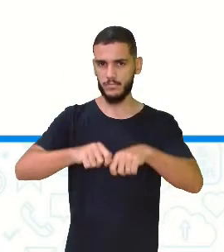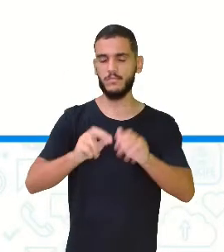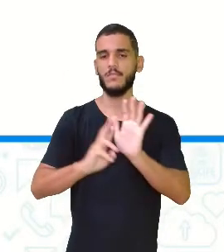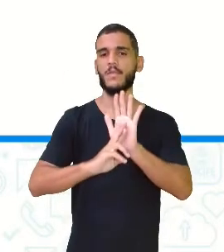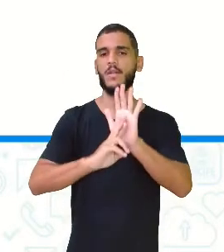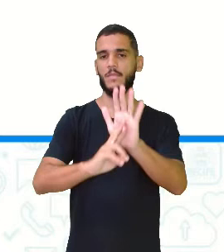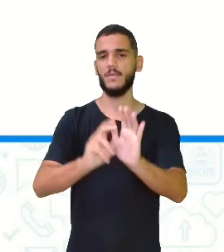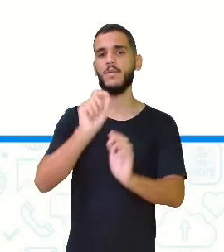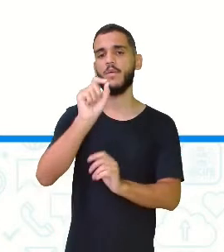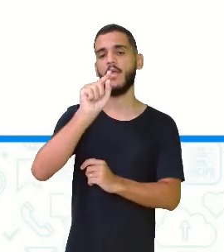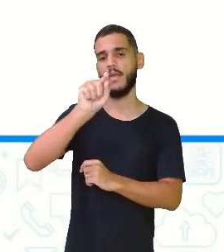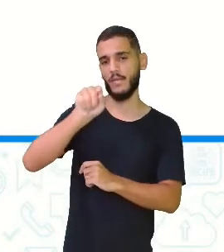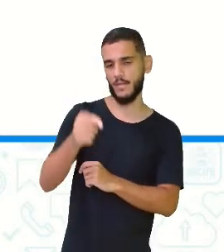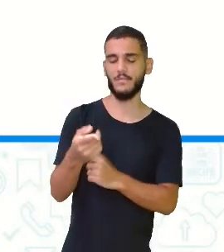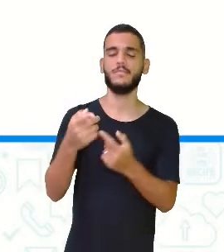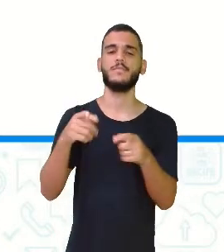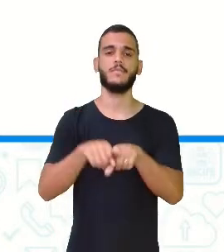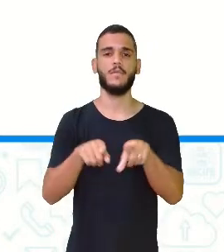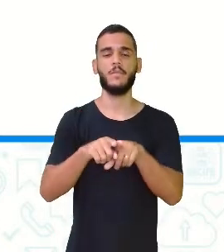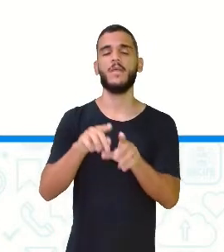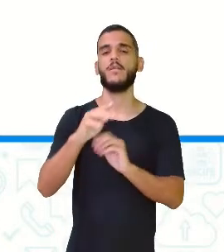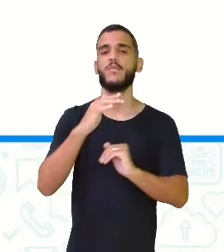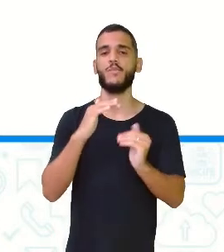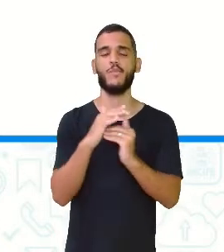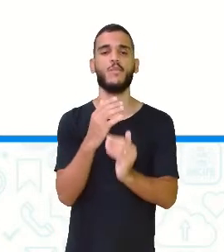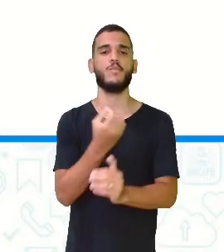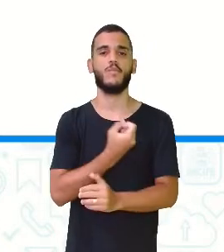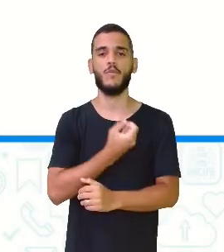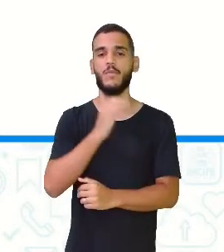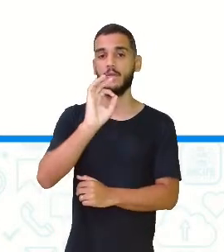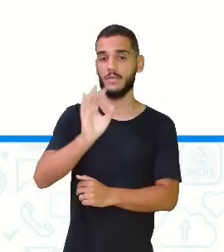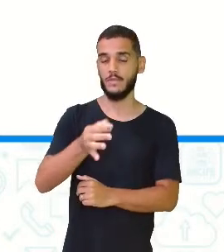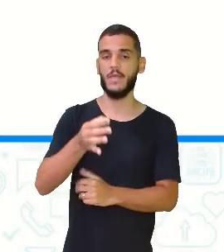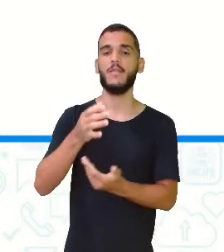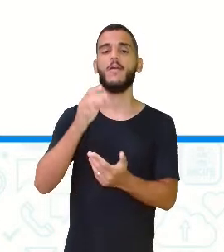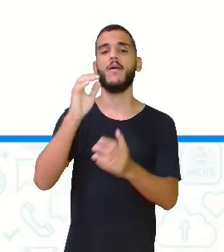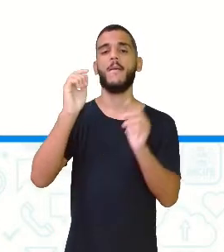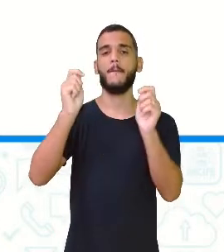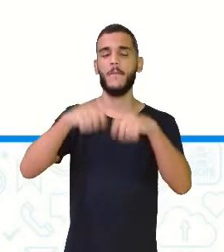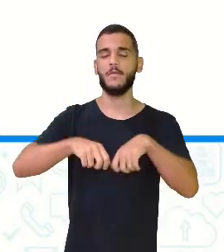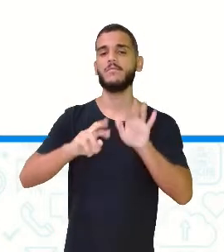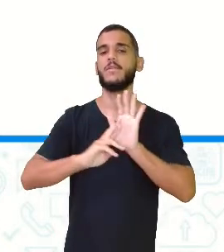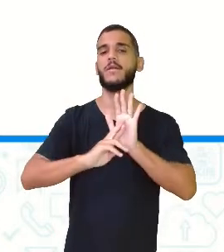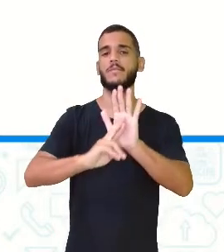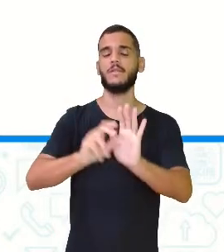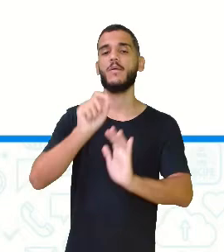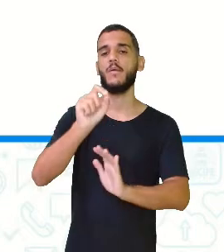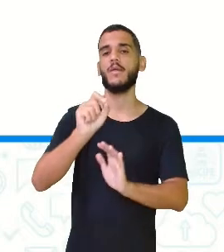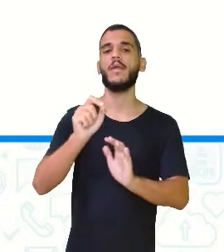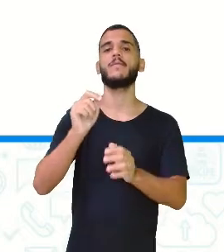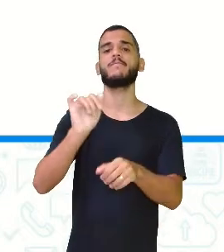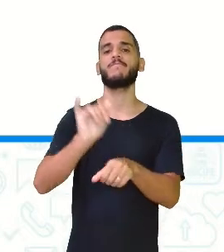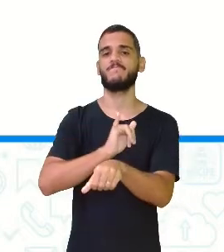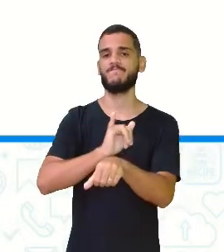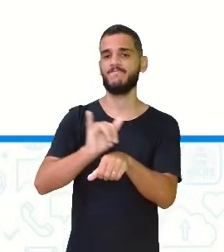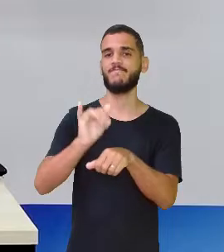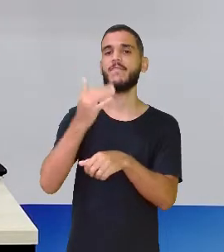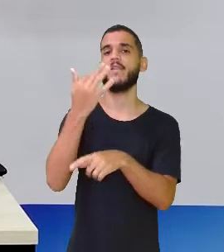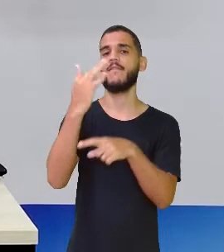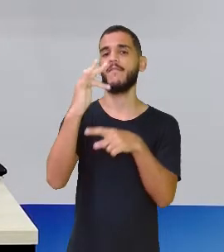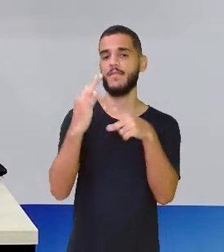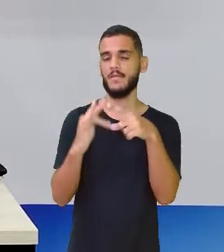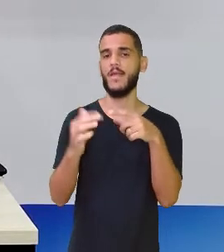na forma decimal. E todo número decimal exato pode ser representado na forma de fração. Eu